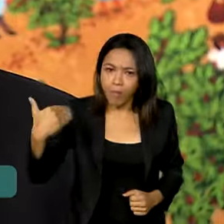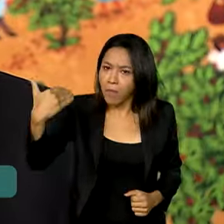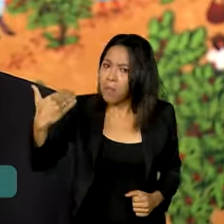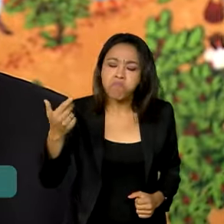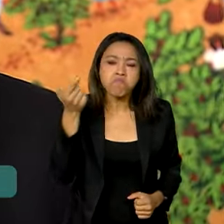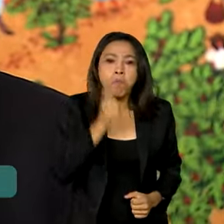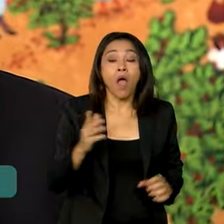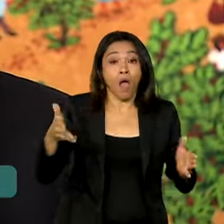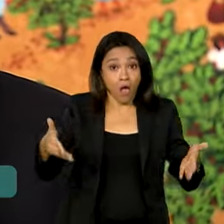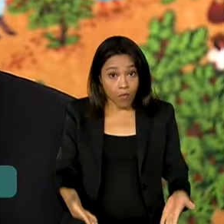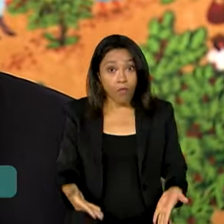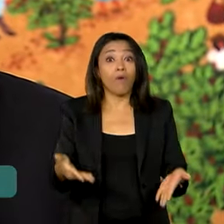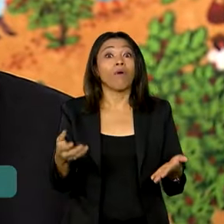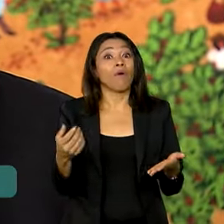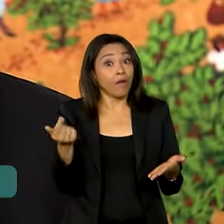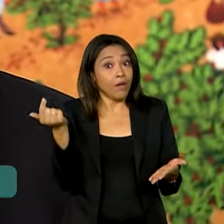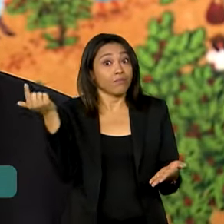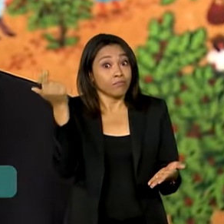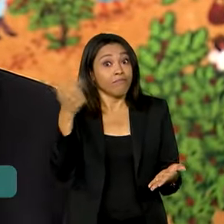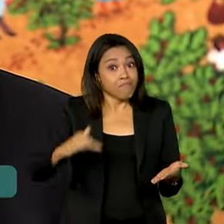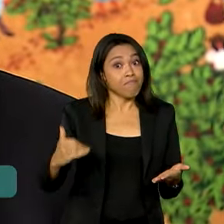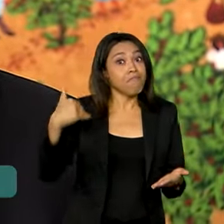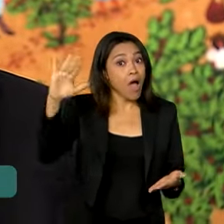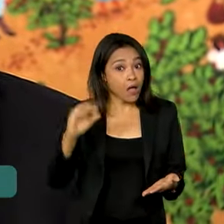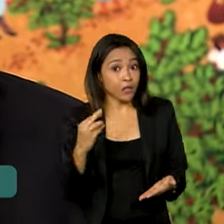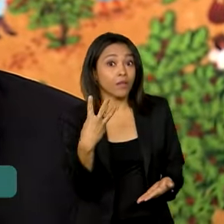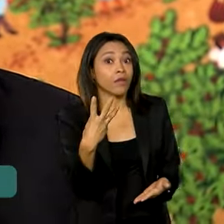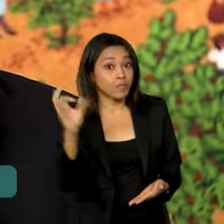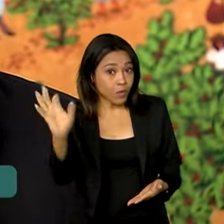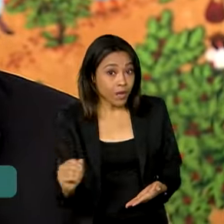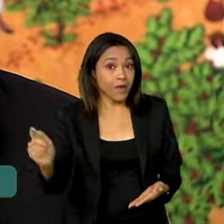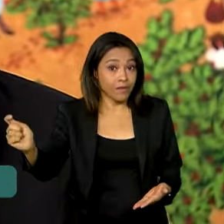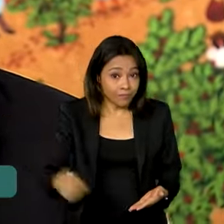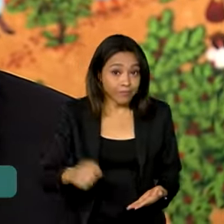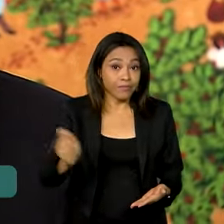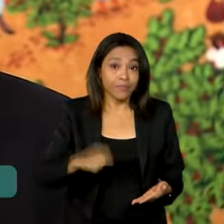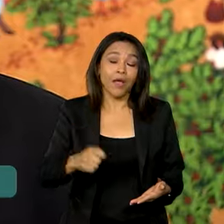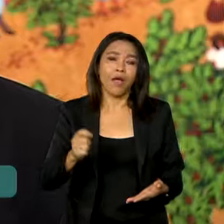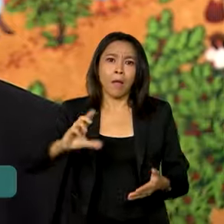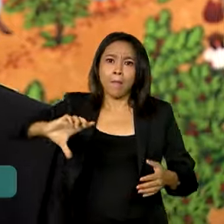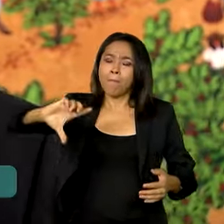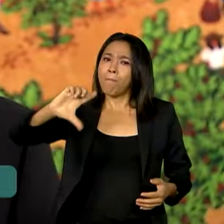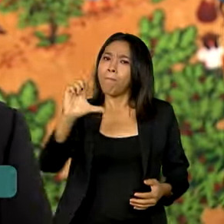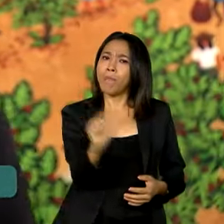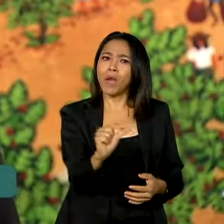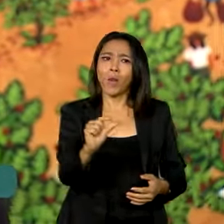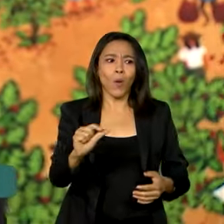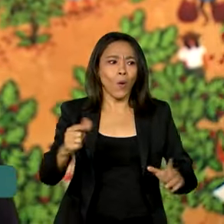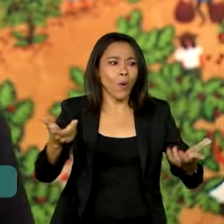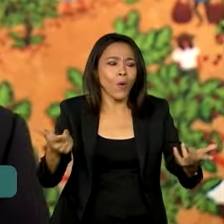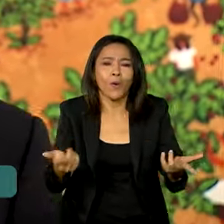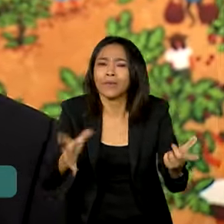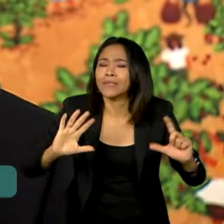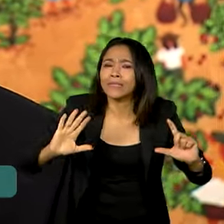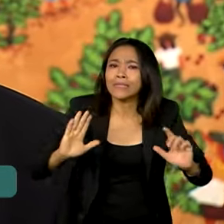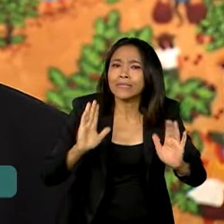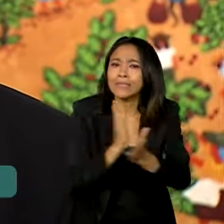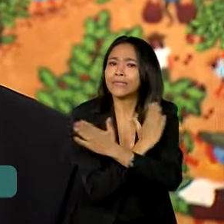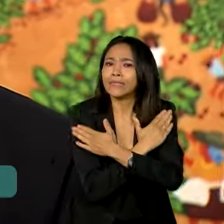mais a expectativa nesse ano de crescer mais do que 3%. Chegamos à menor taxa de desemprego desde 2012,